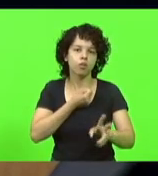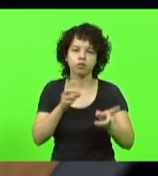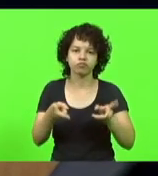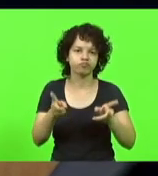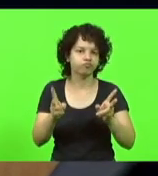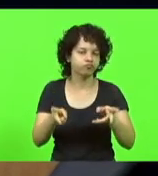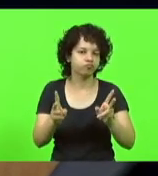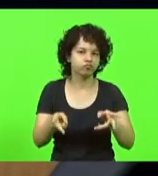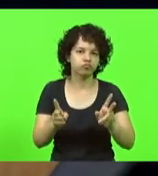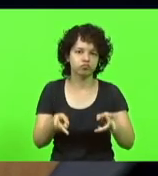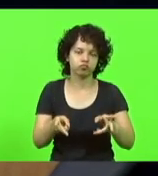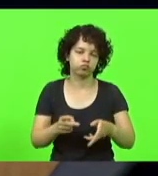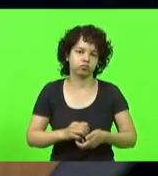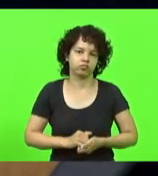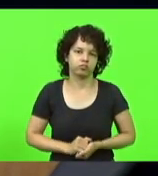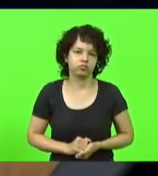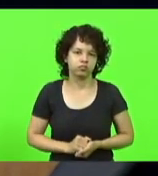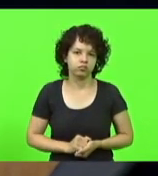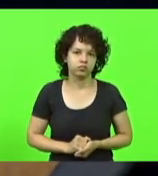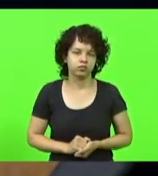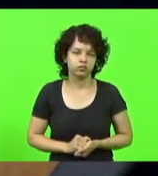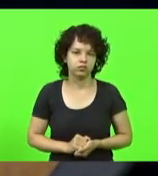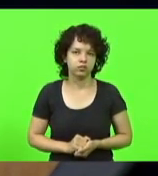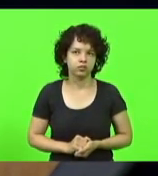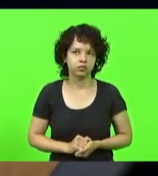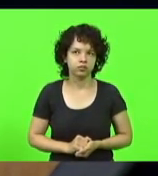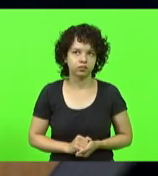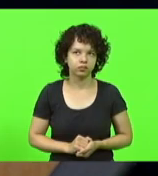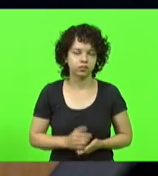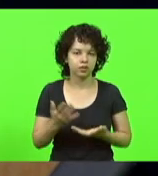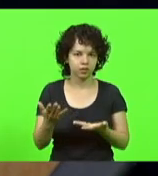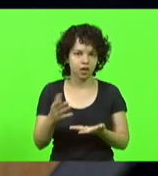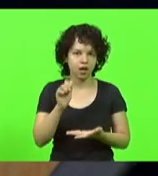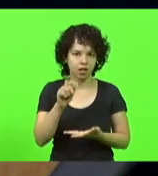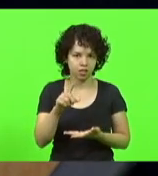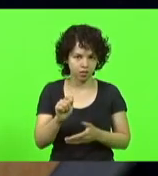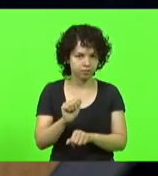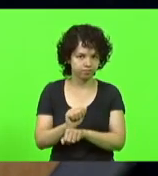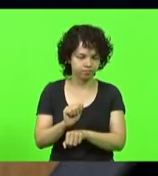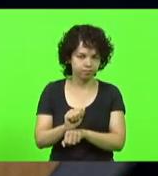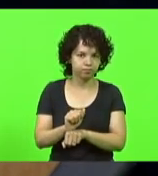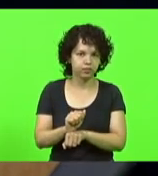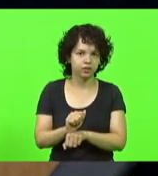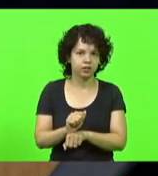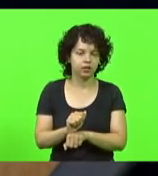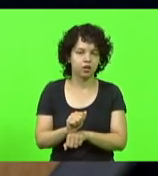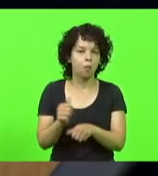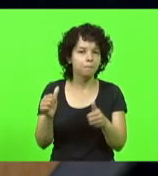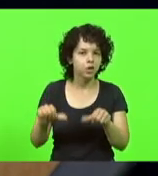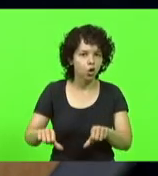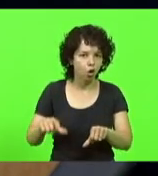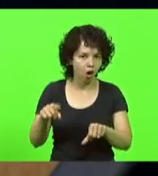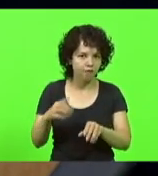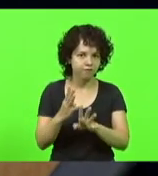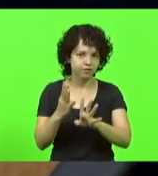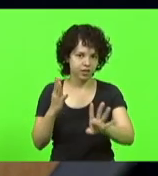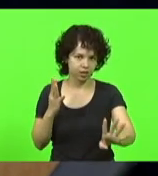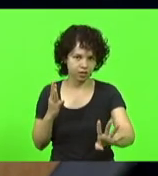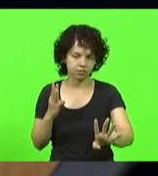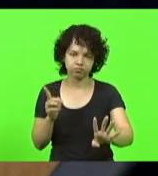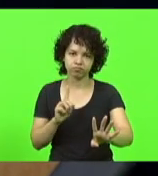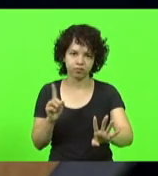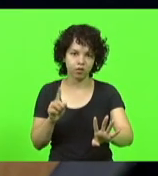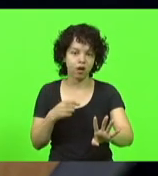O pior da fila, deputada Ada, e já vou lhe conceder a parte, não é estar na fila, é ver que a fila não anda.